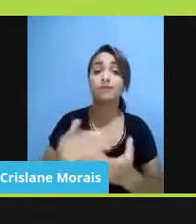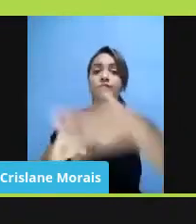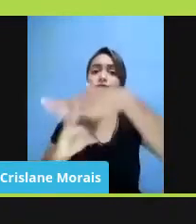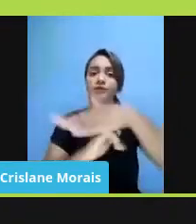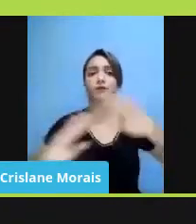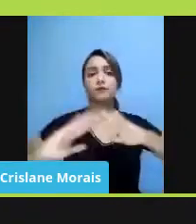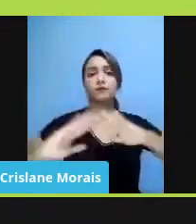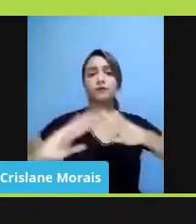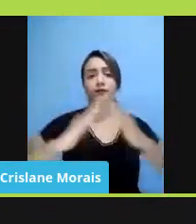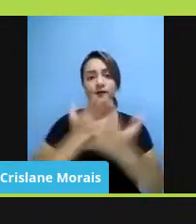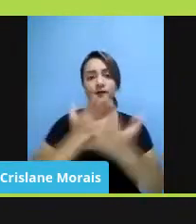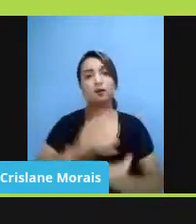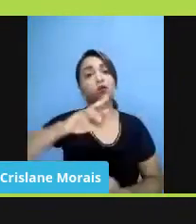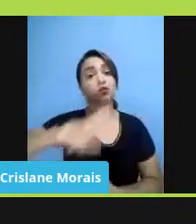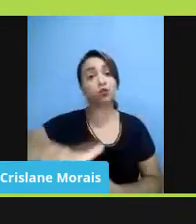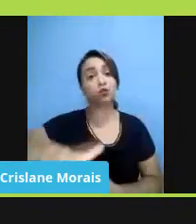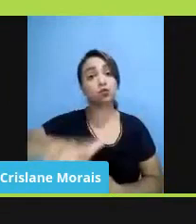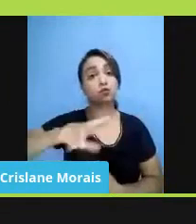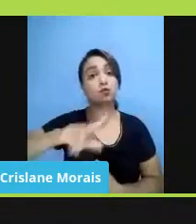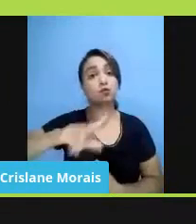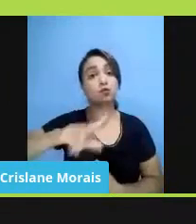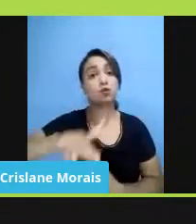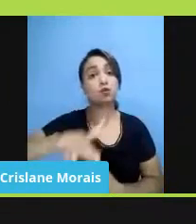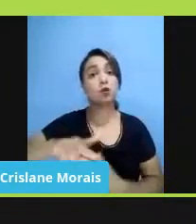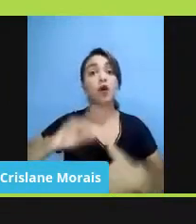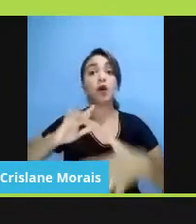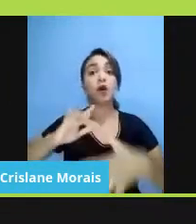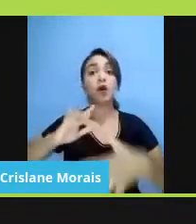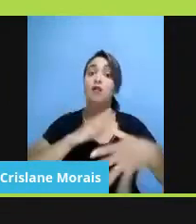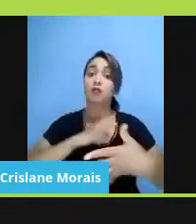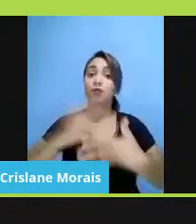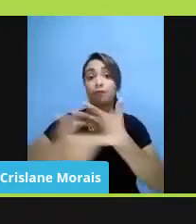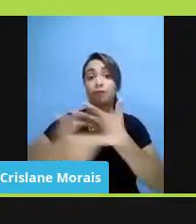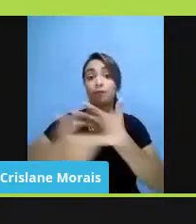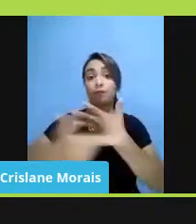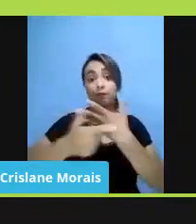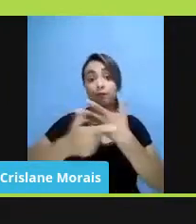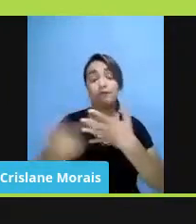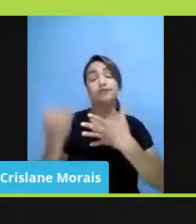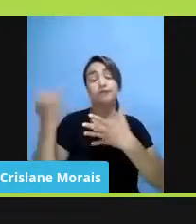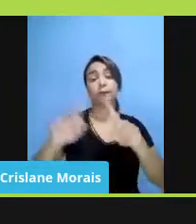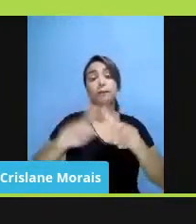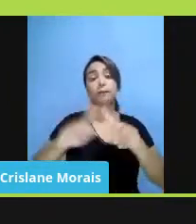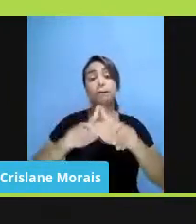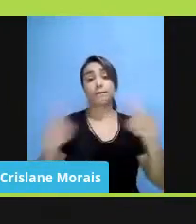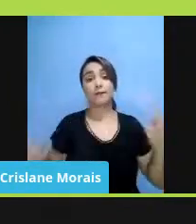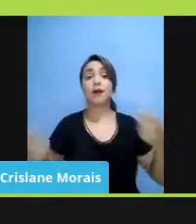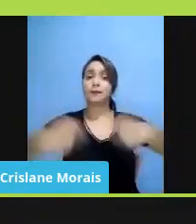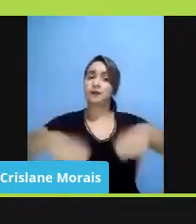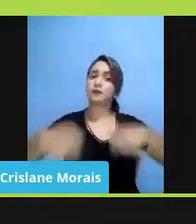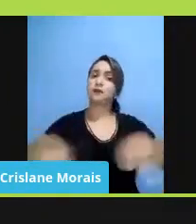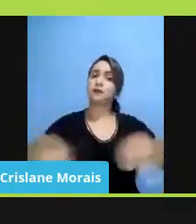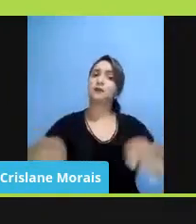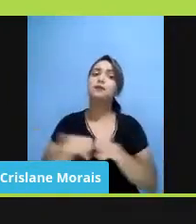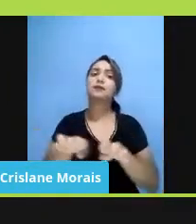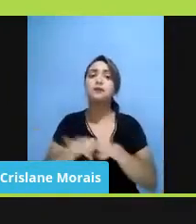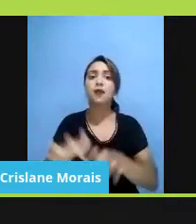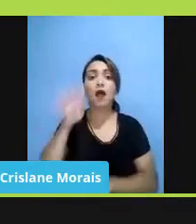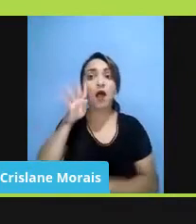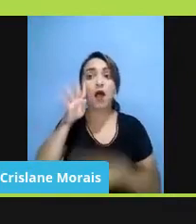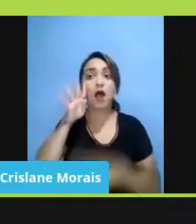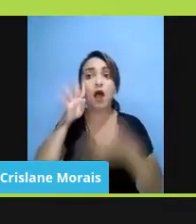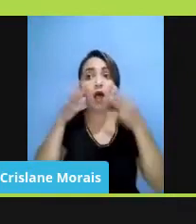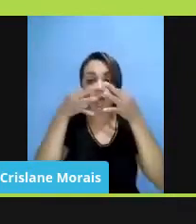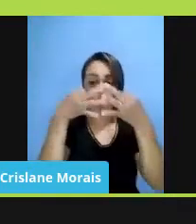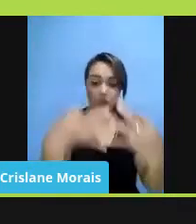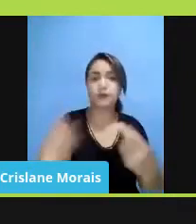Não só, as redes sociais têm um papel muito, muito importante, mas é preciso estar atento porque uma